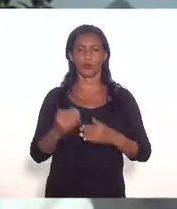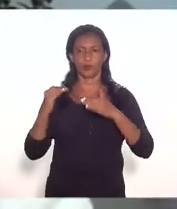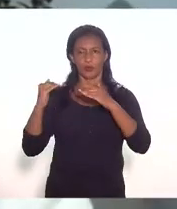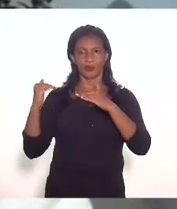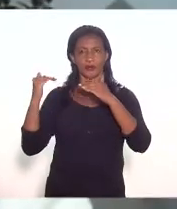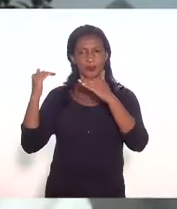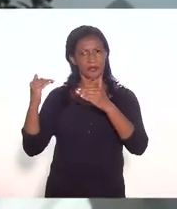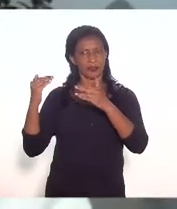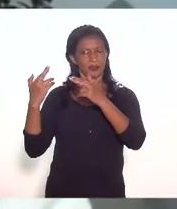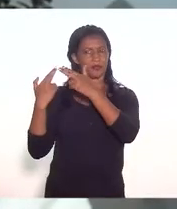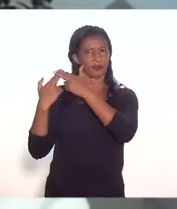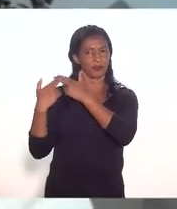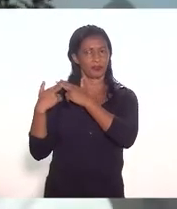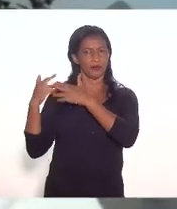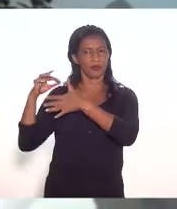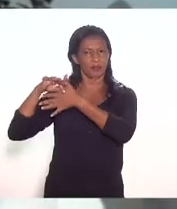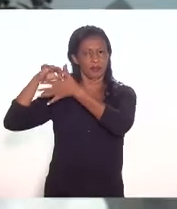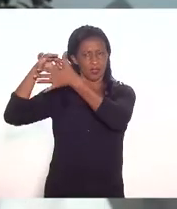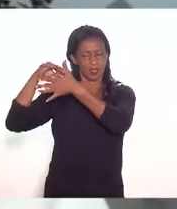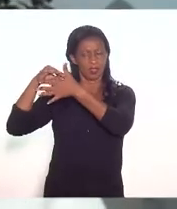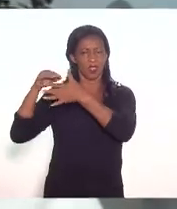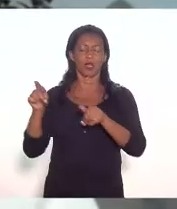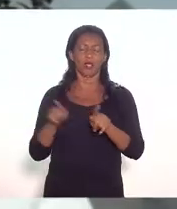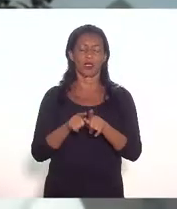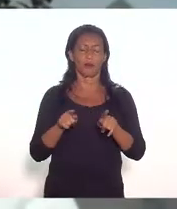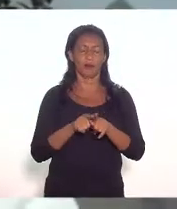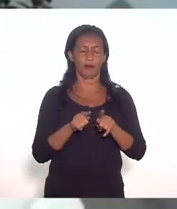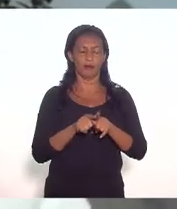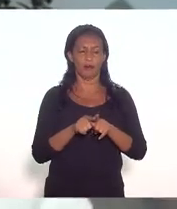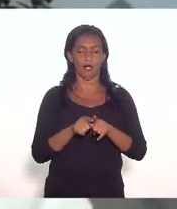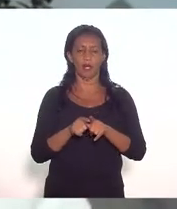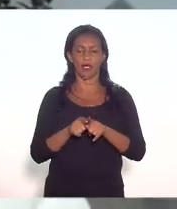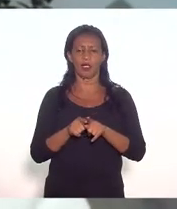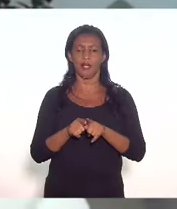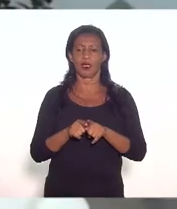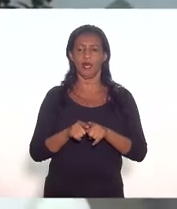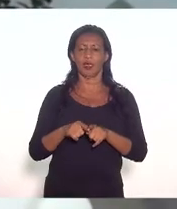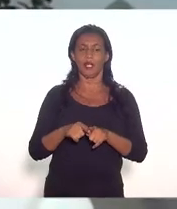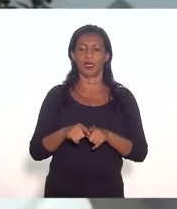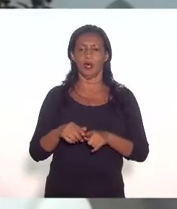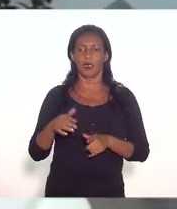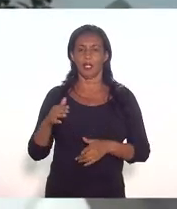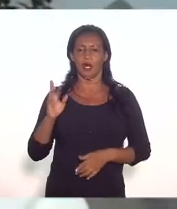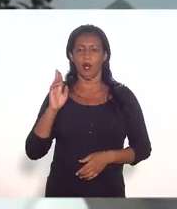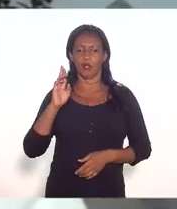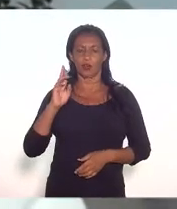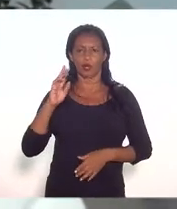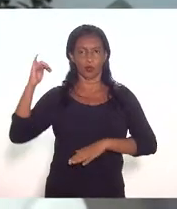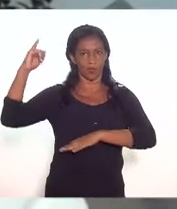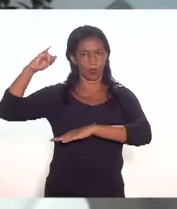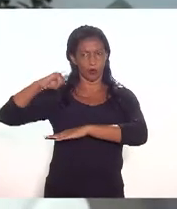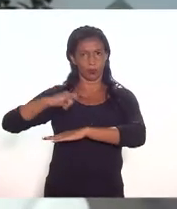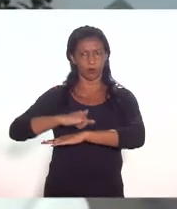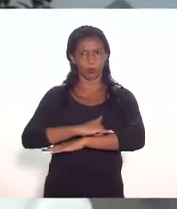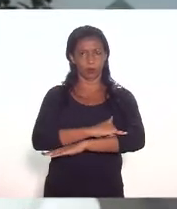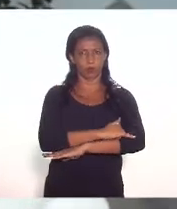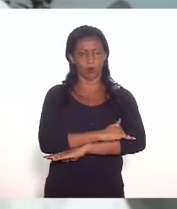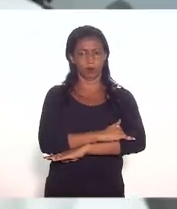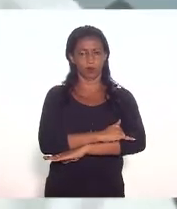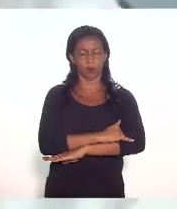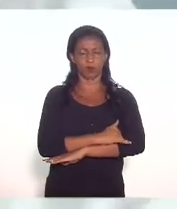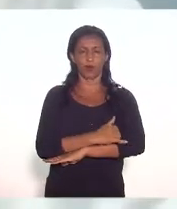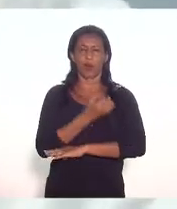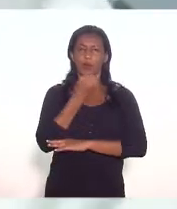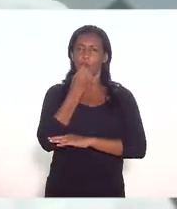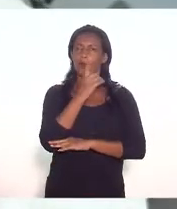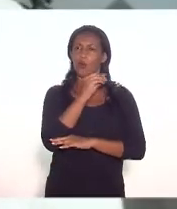do poder executivo bom dia também aos representantes do setor aeroportuário e aeroviário bom dia